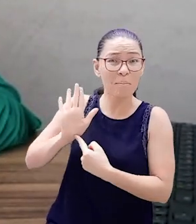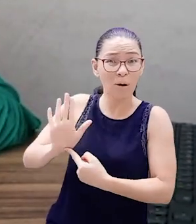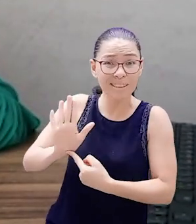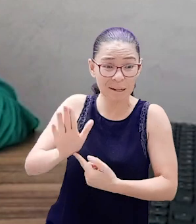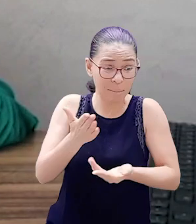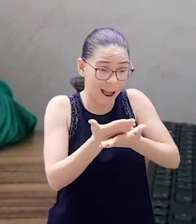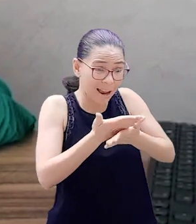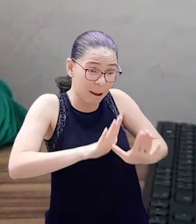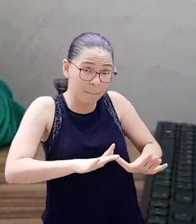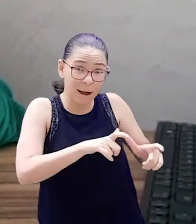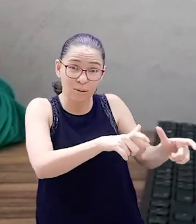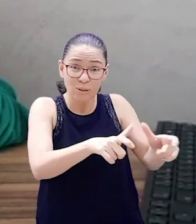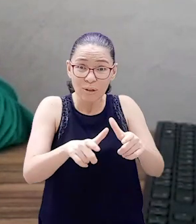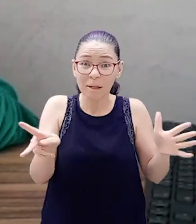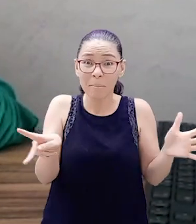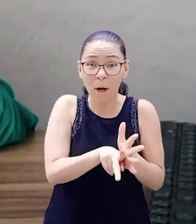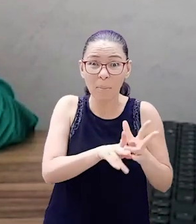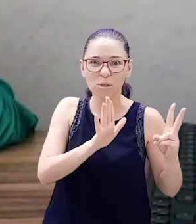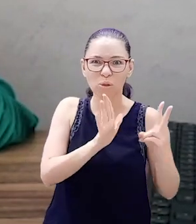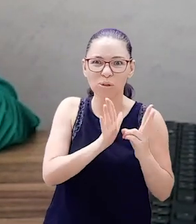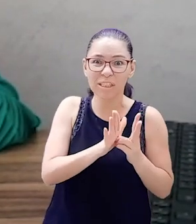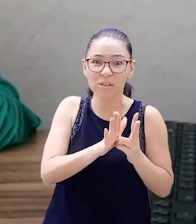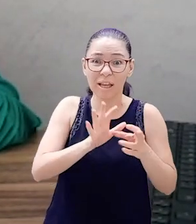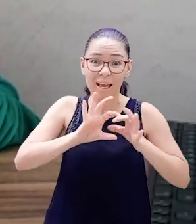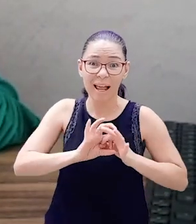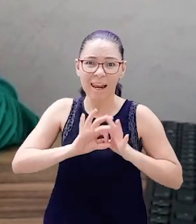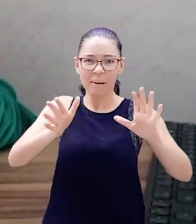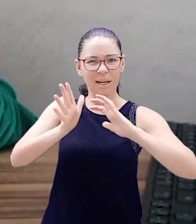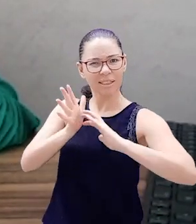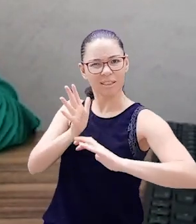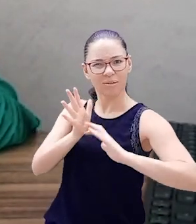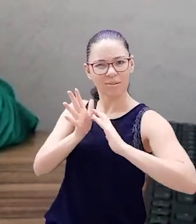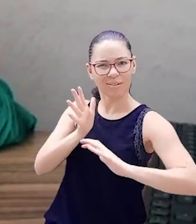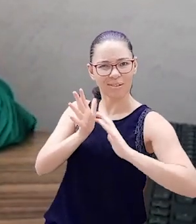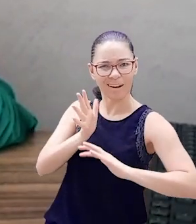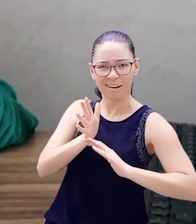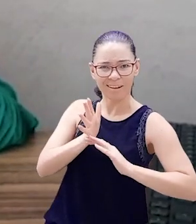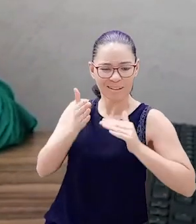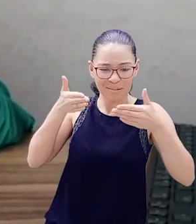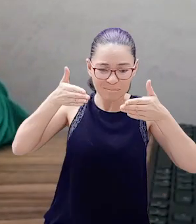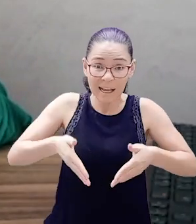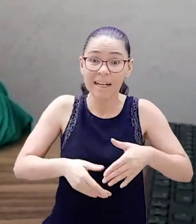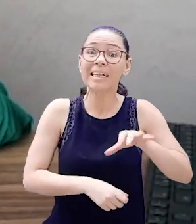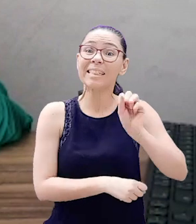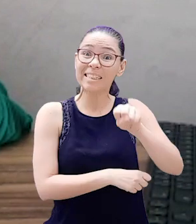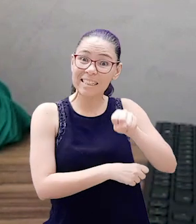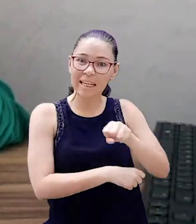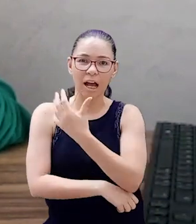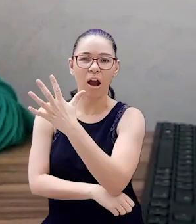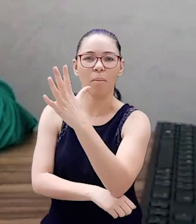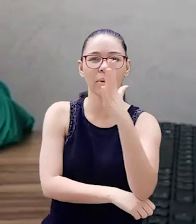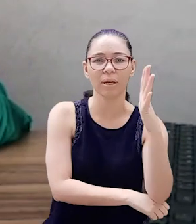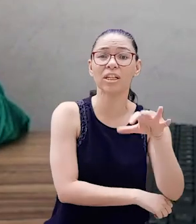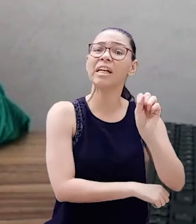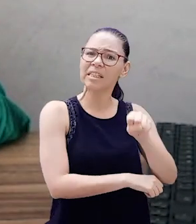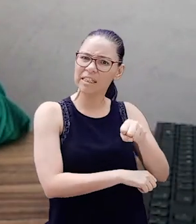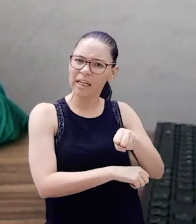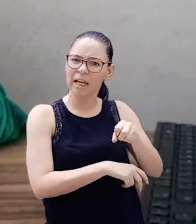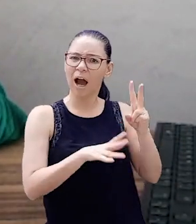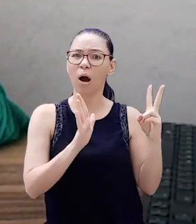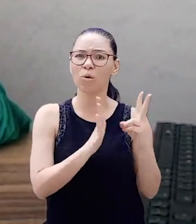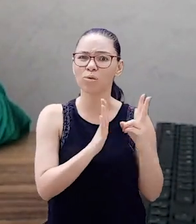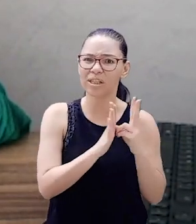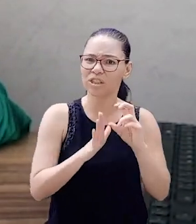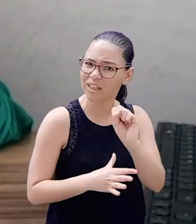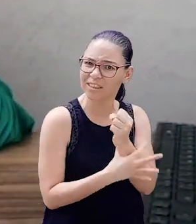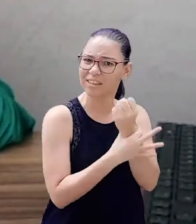demarcação de terras e a permissão do garimpo e da mineração. Sim ao meio ambiente. Sim à proteção